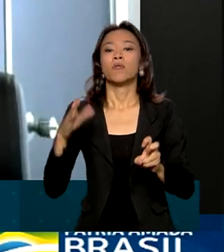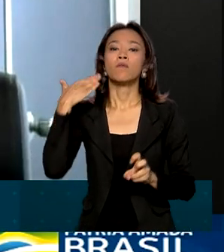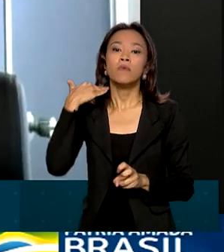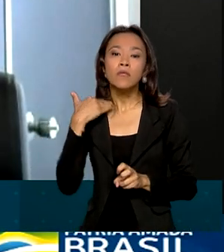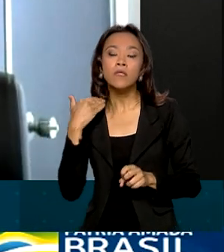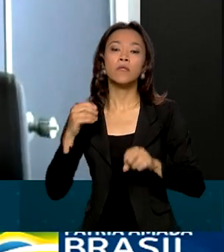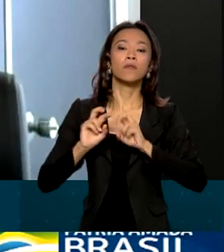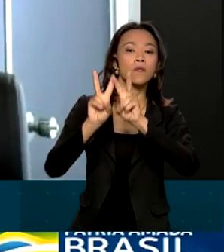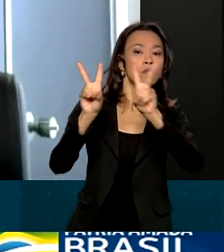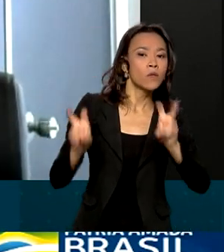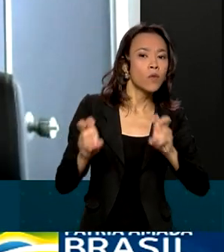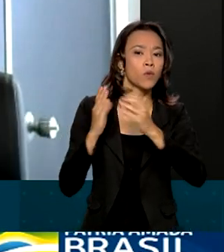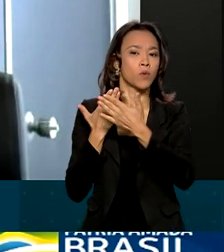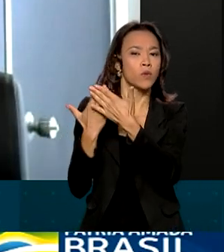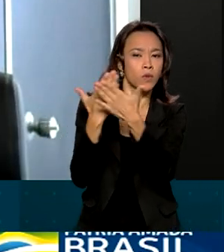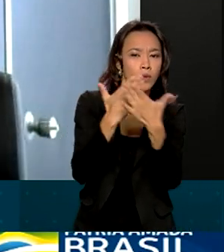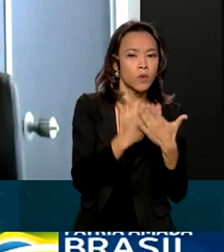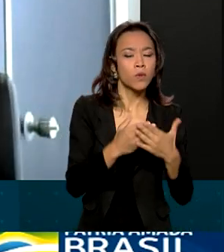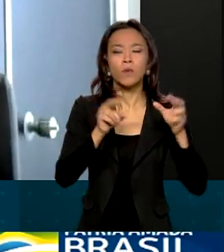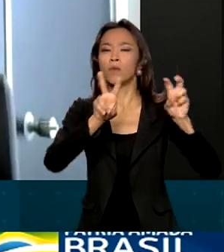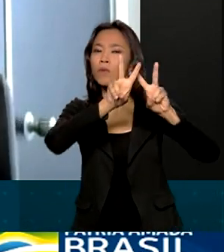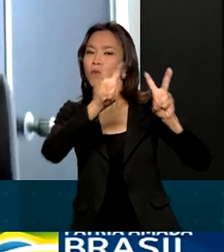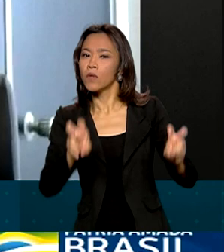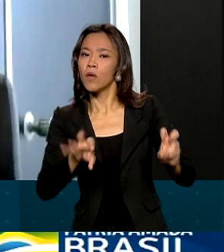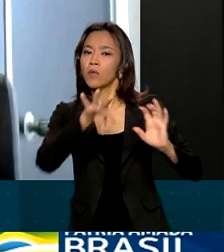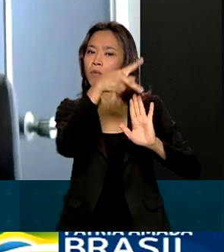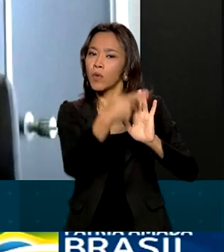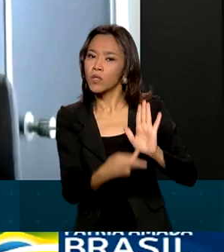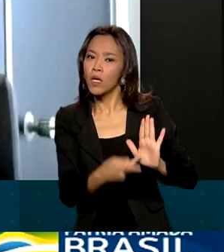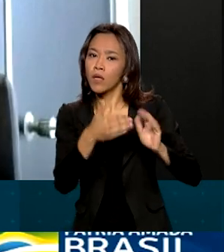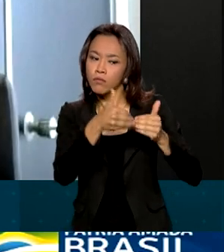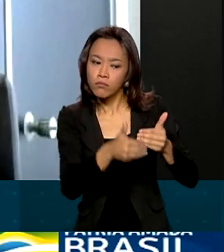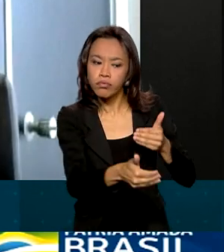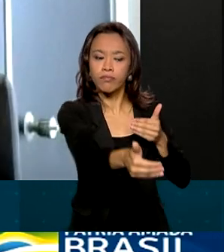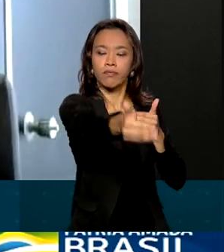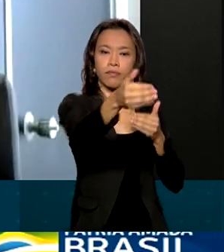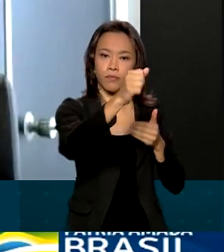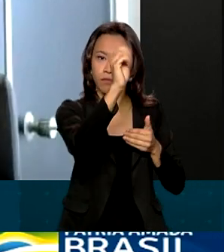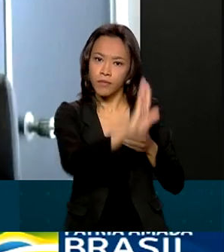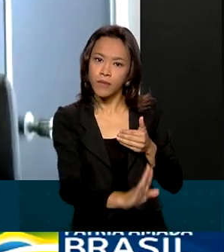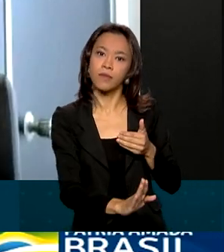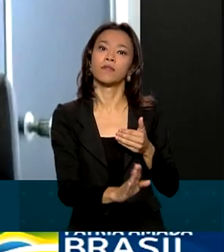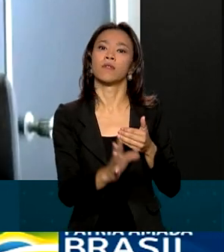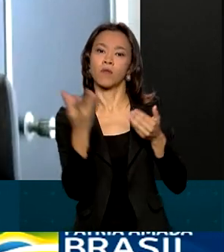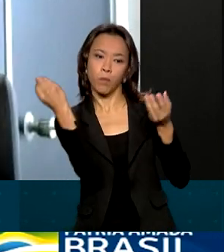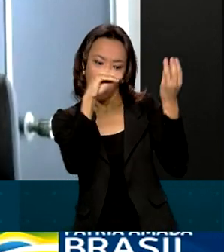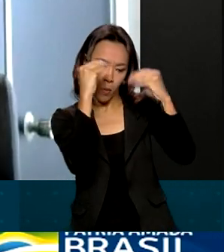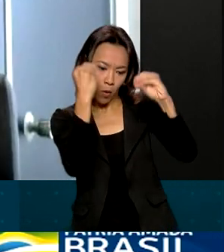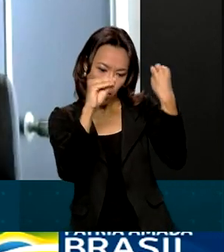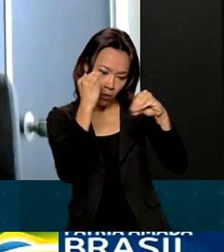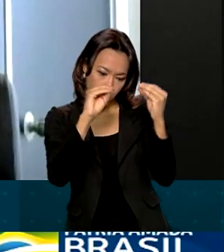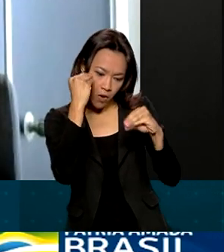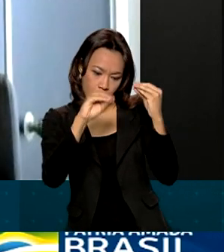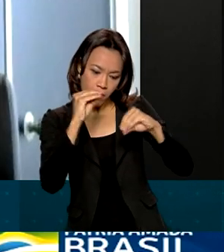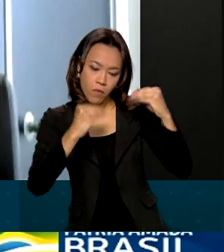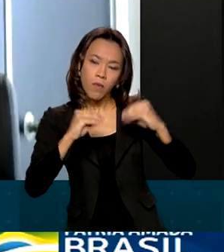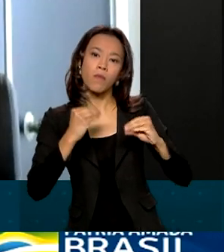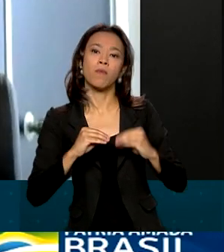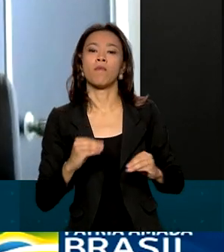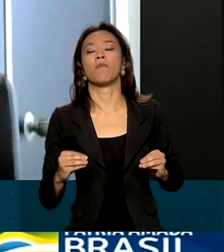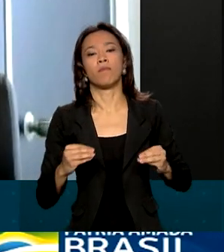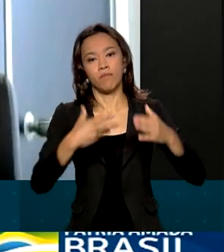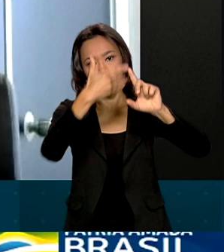diagnósticos sobre o e sobre os projetos em desenvolvimento, contextualizando as atividades e desafios particulares que o país